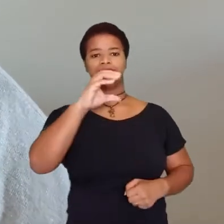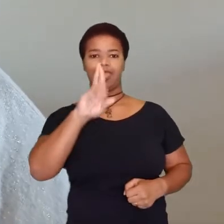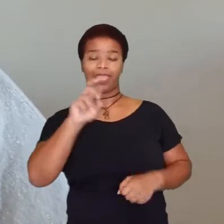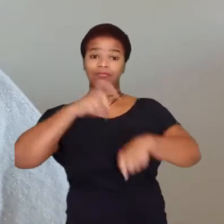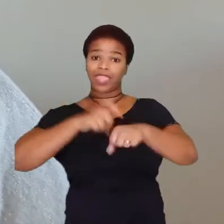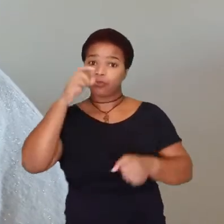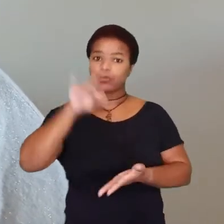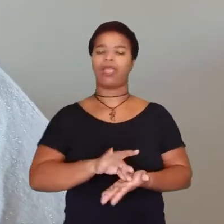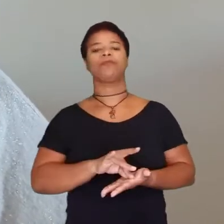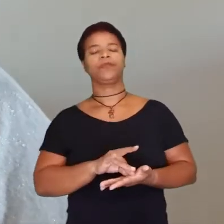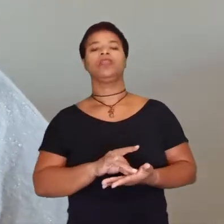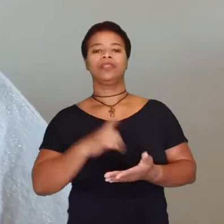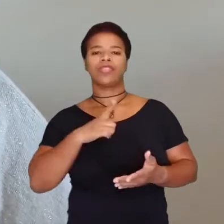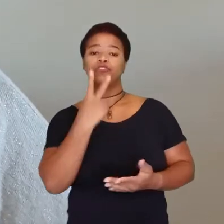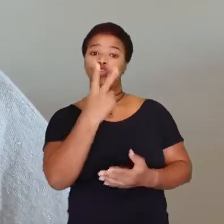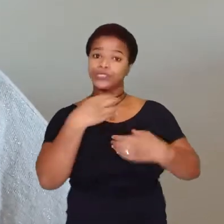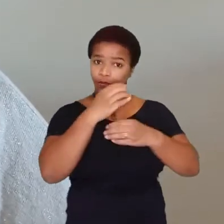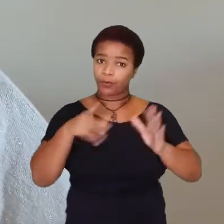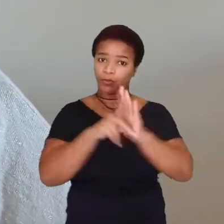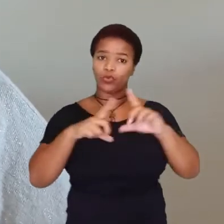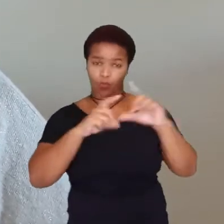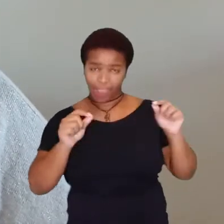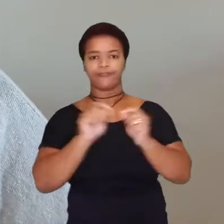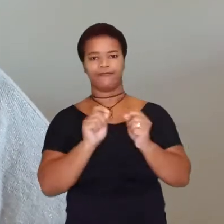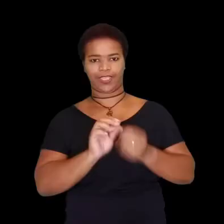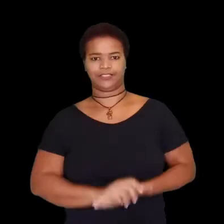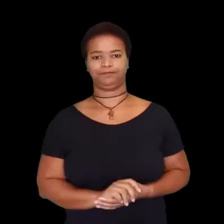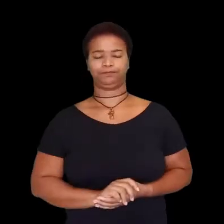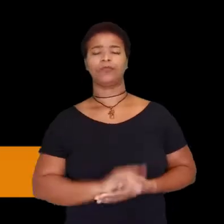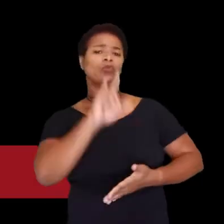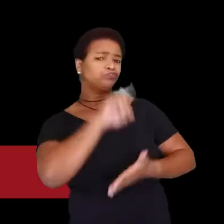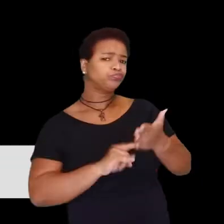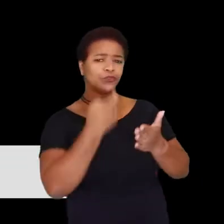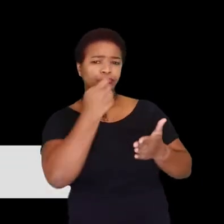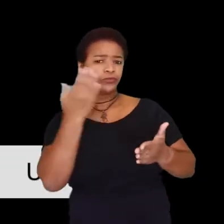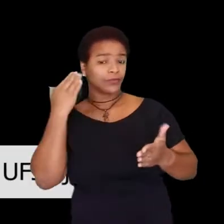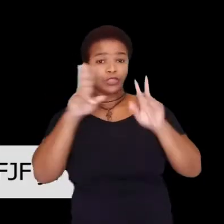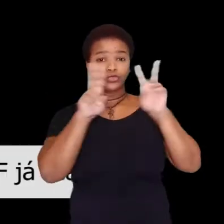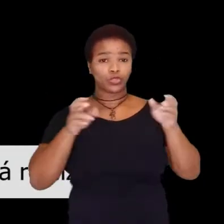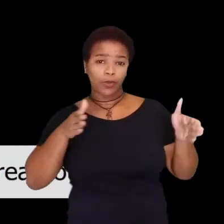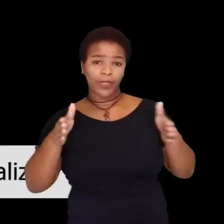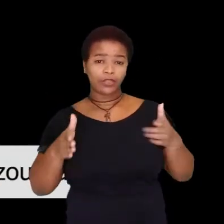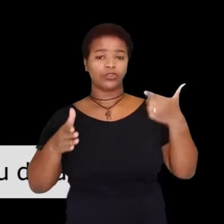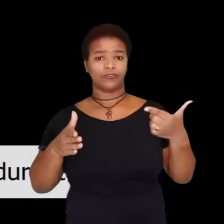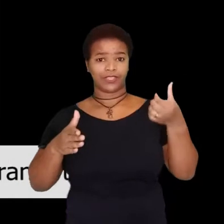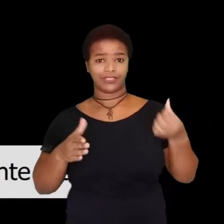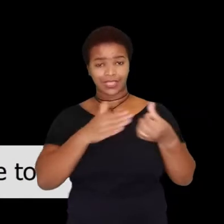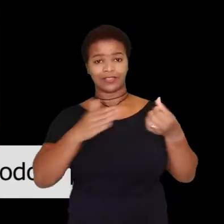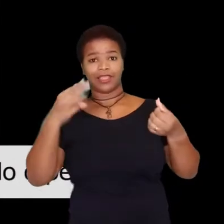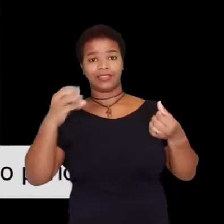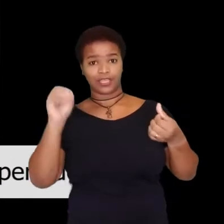PCR em tempo real, feitos nos dois laboratórios da UFJF. Segundo o último relatório referente ao período de